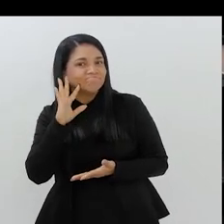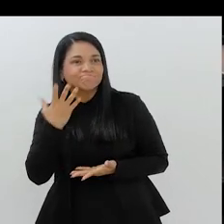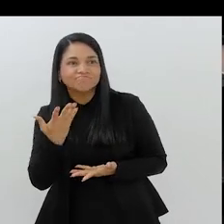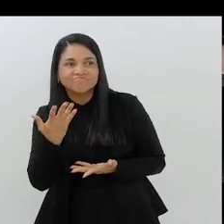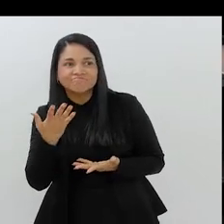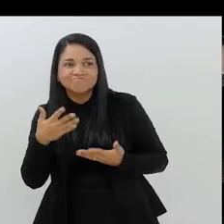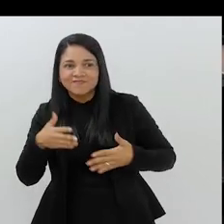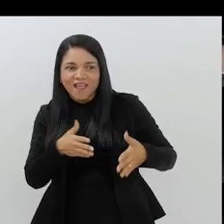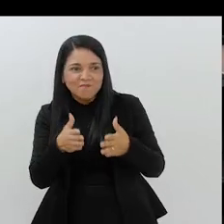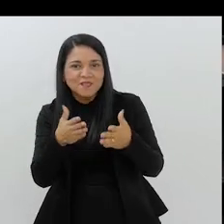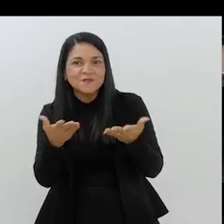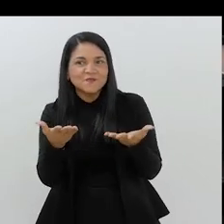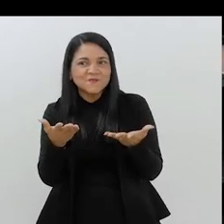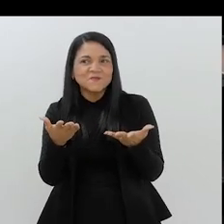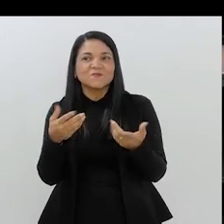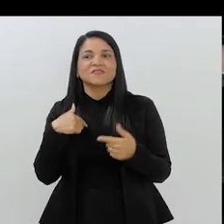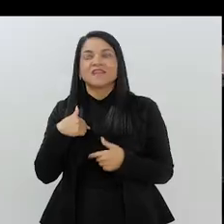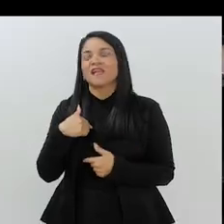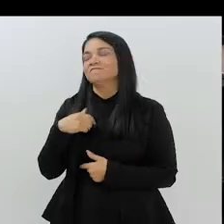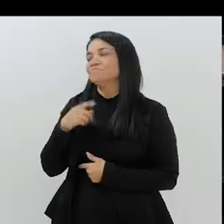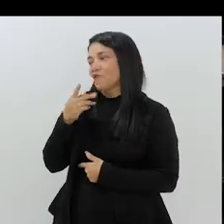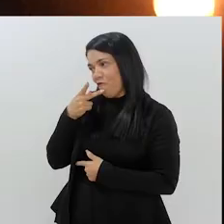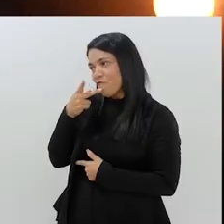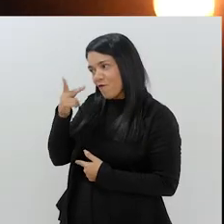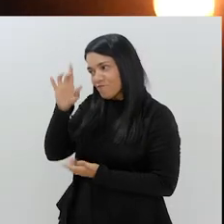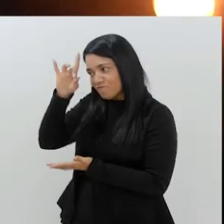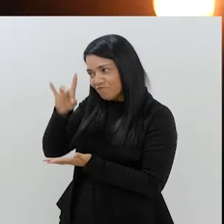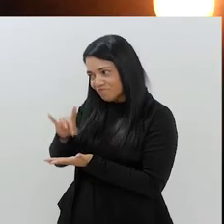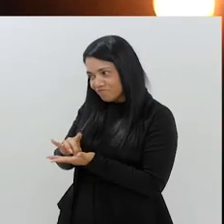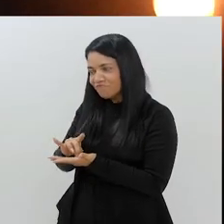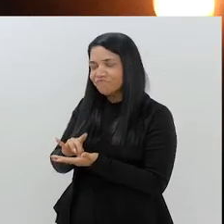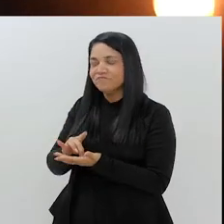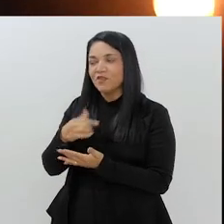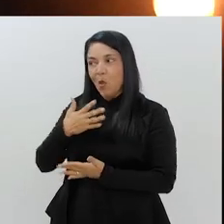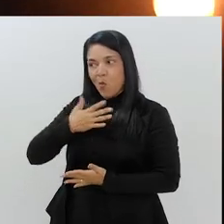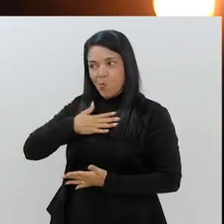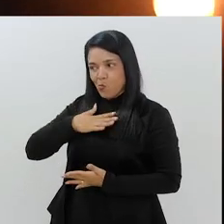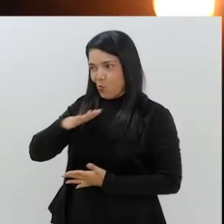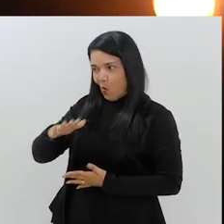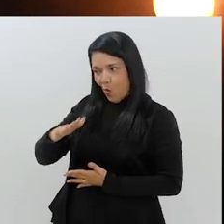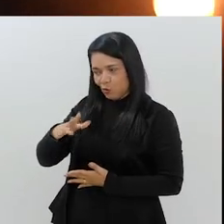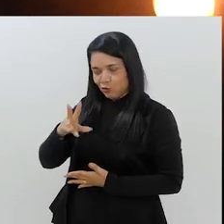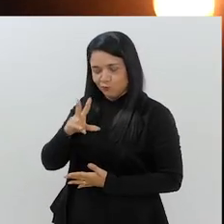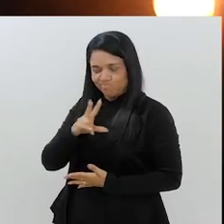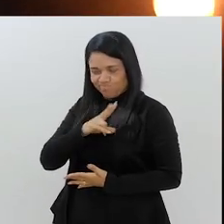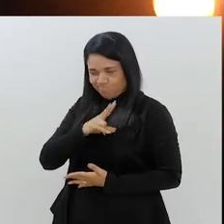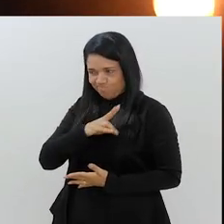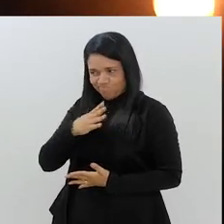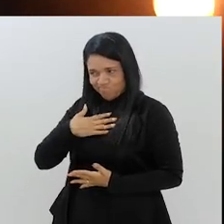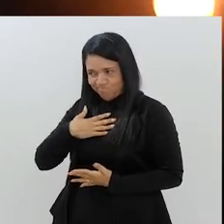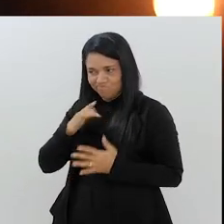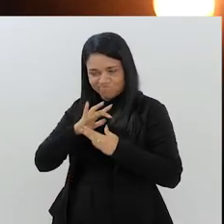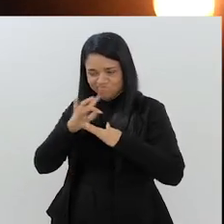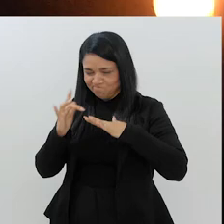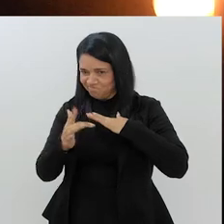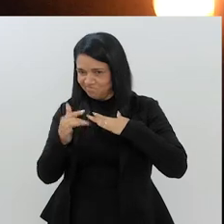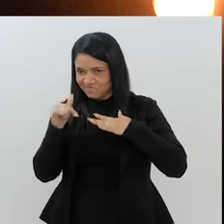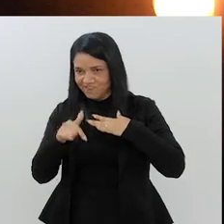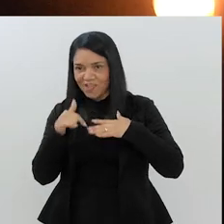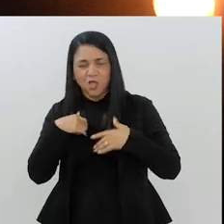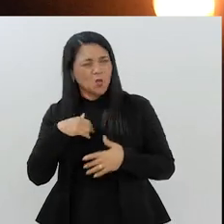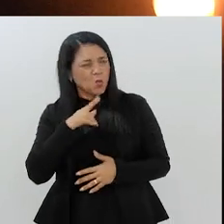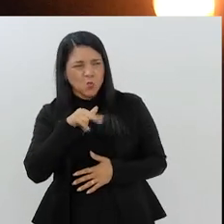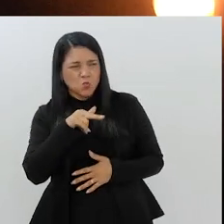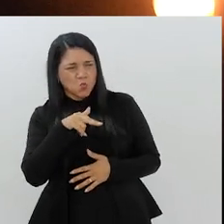é um novo caminho que você realmente quer traçar? Exatamente. Eu te confesso, Luzia, que eu particularmente não